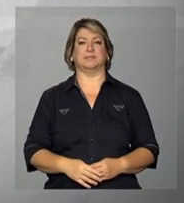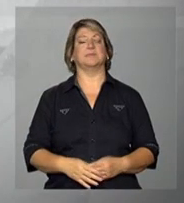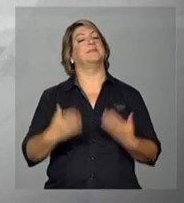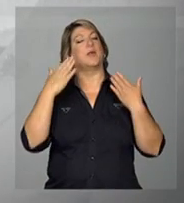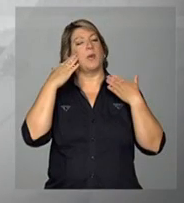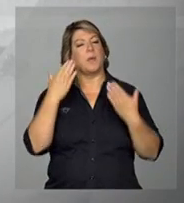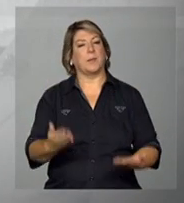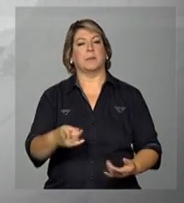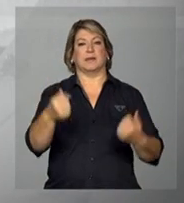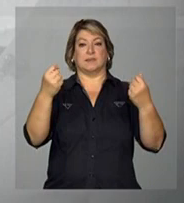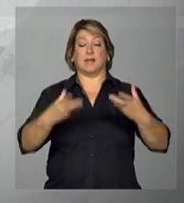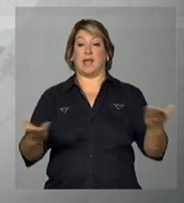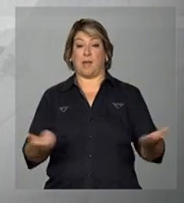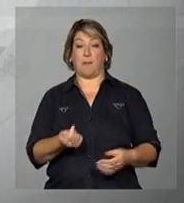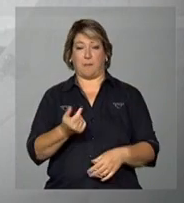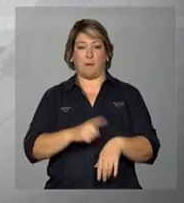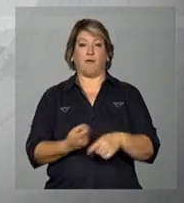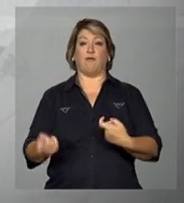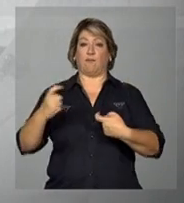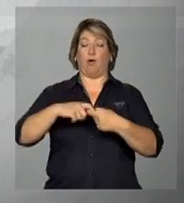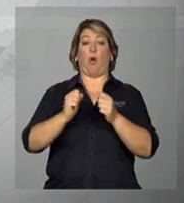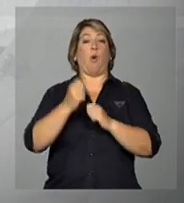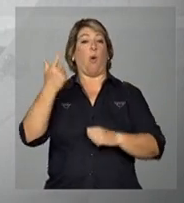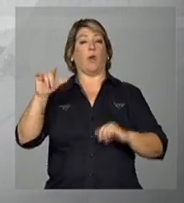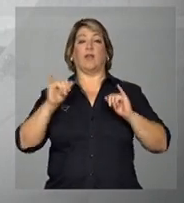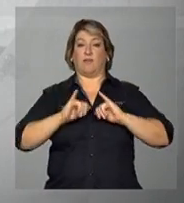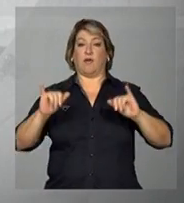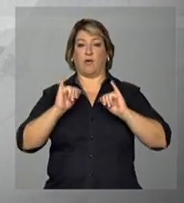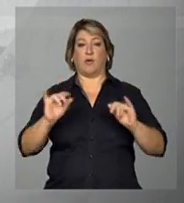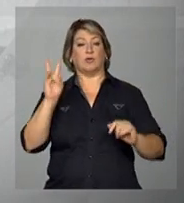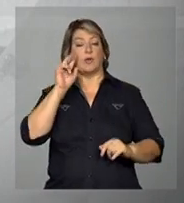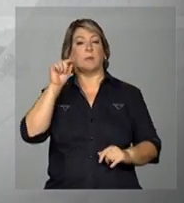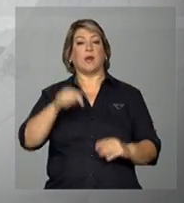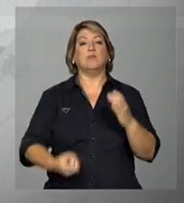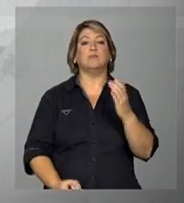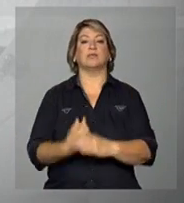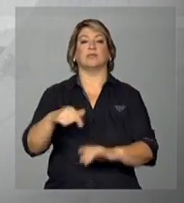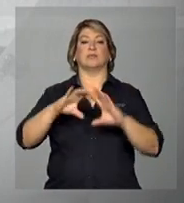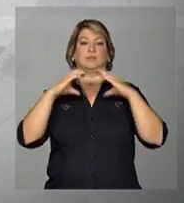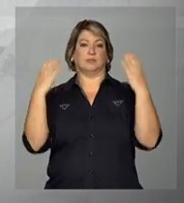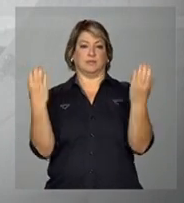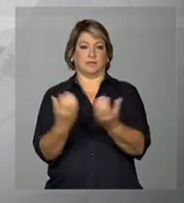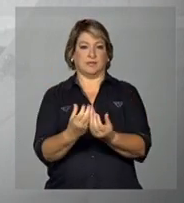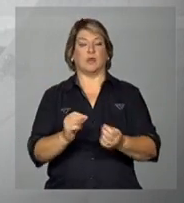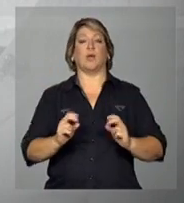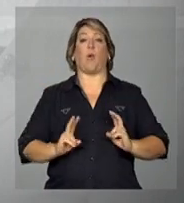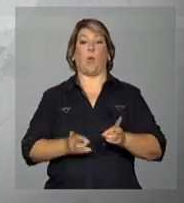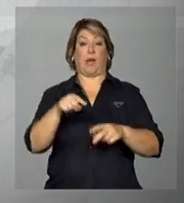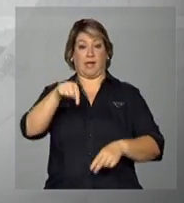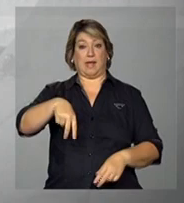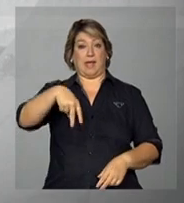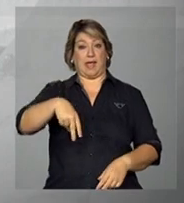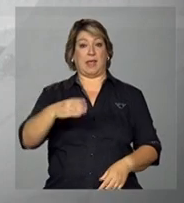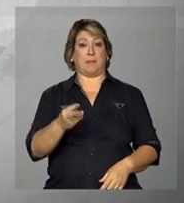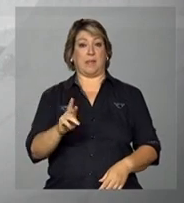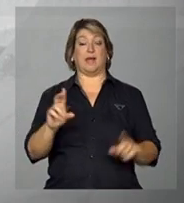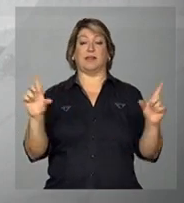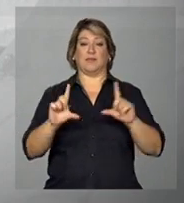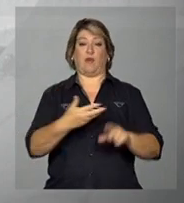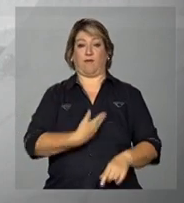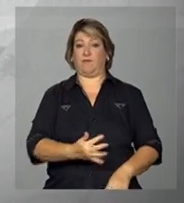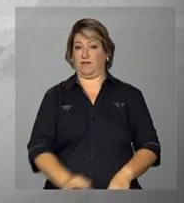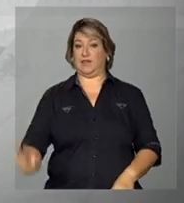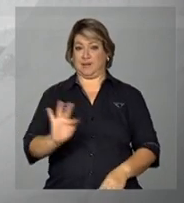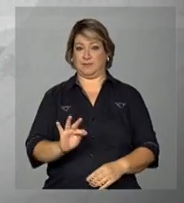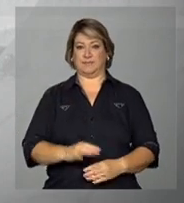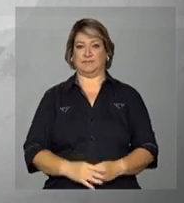Obrigada, Priscila. E daqui a pouco a gente volta com outras informações sobre a inauguração da Arena Fonte Nova. Continue com a gente, a NBR e